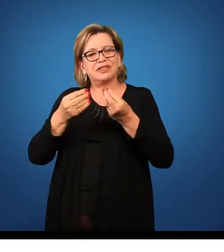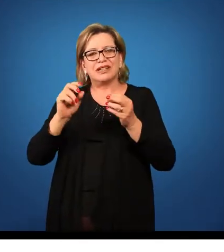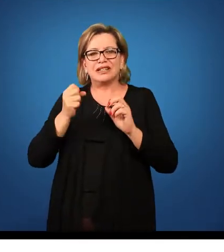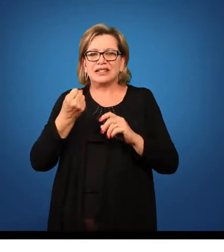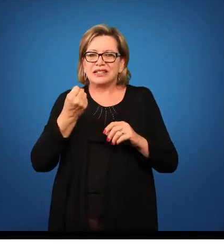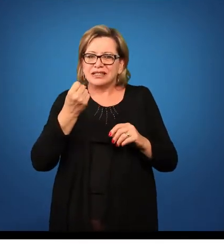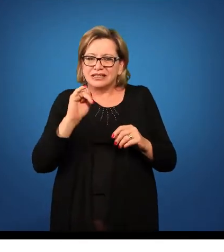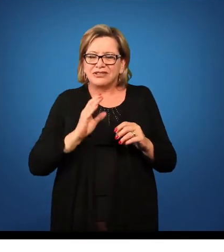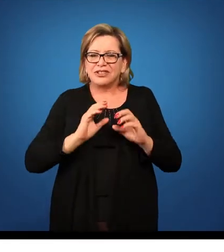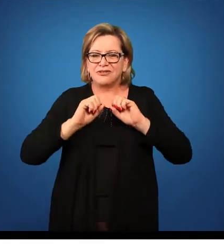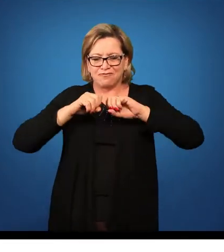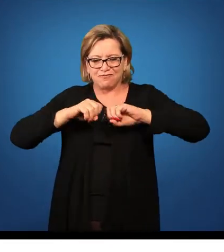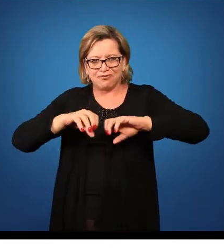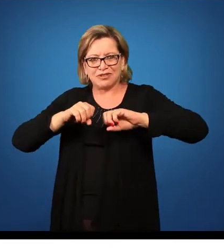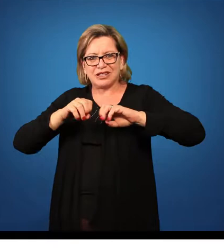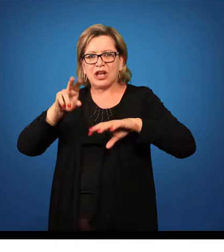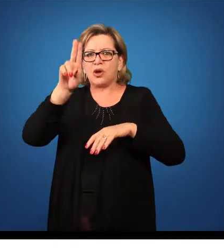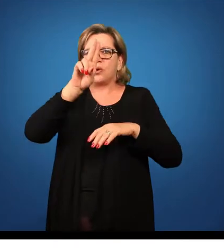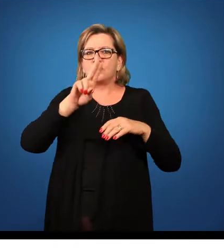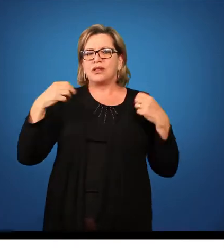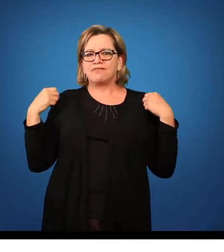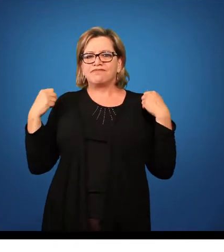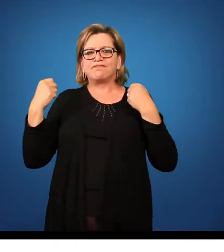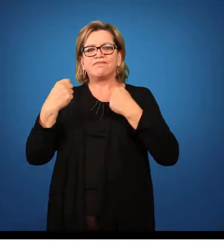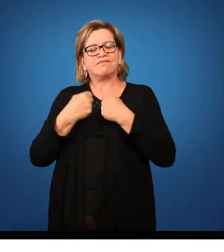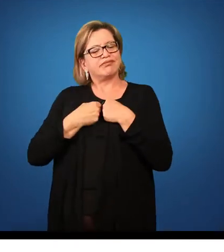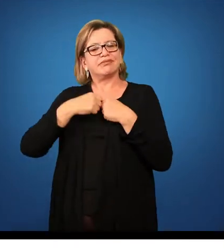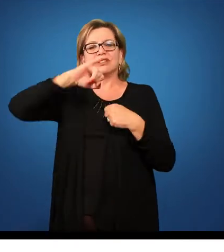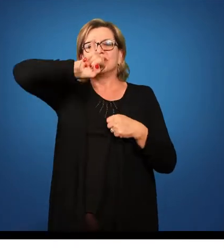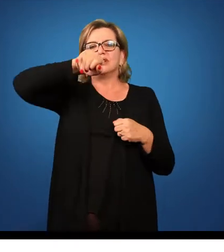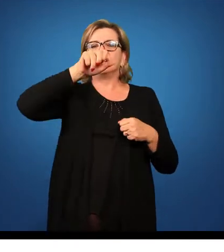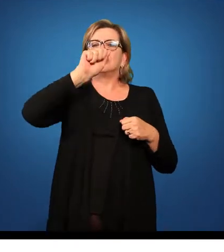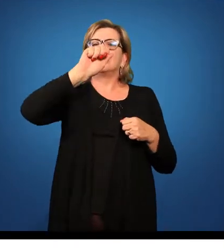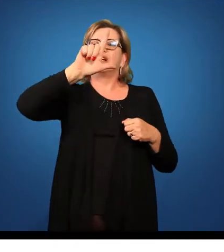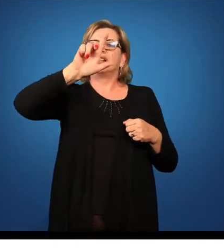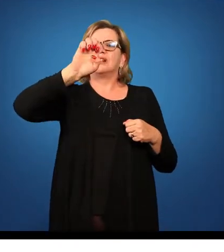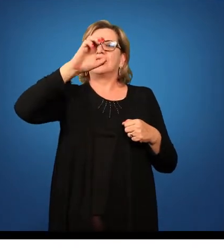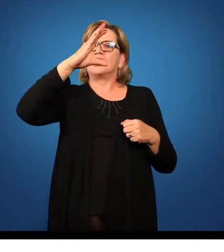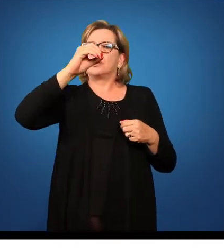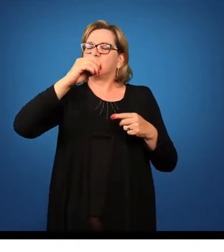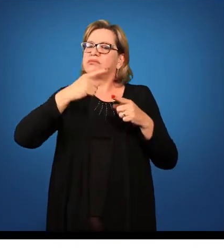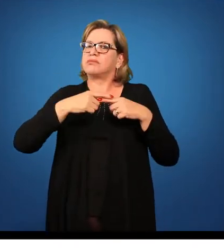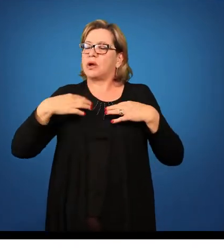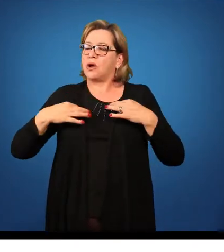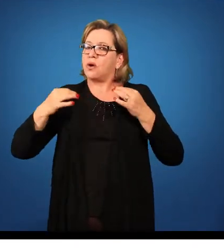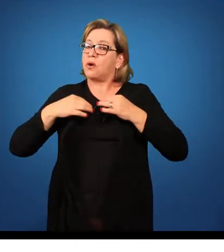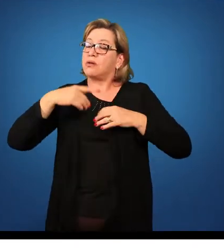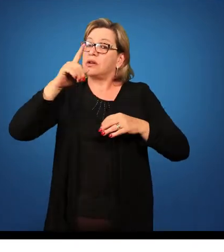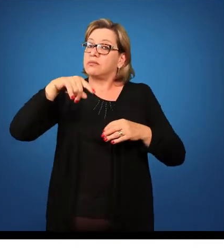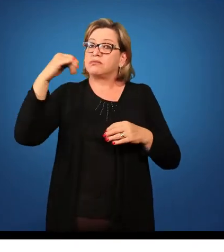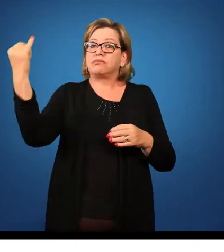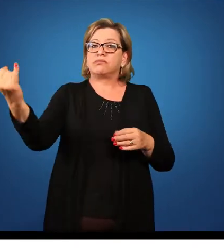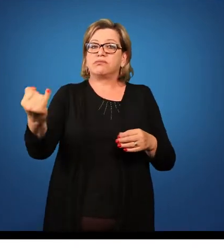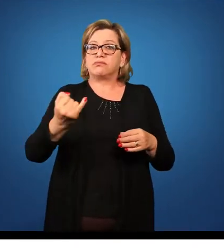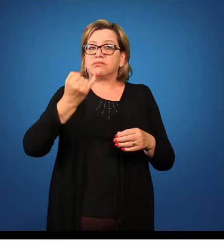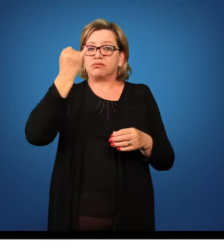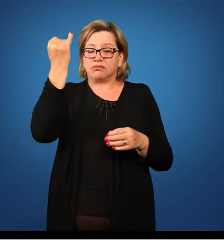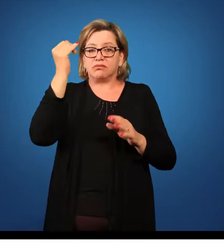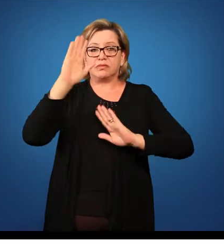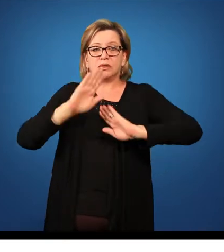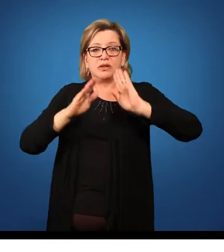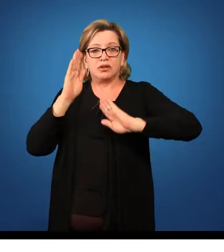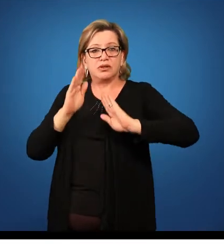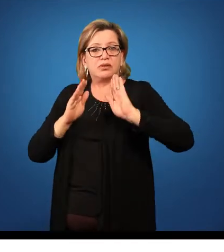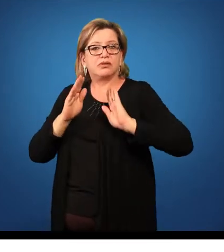Quando você for dar aulas, utilize jaleco. Então as vestimentas, elas são muito importantes. Então alguma dica para um